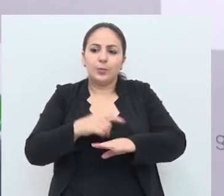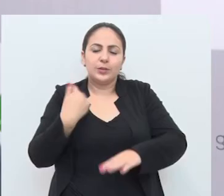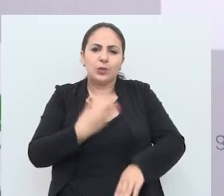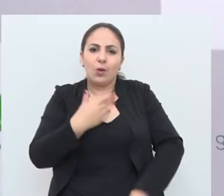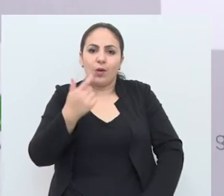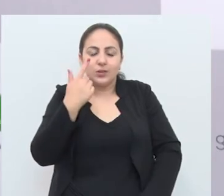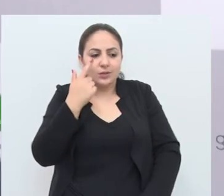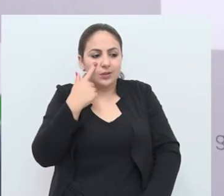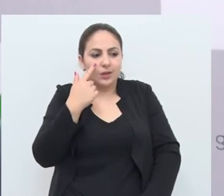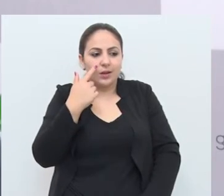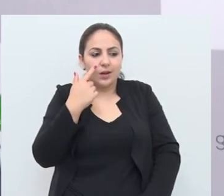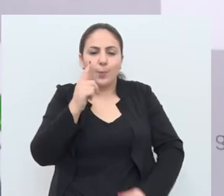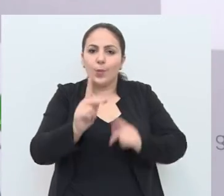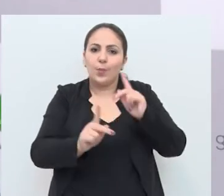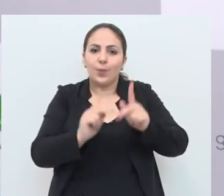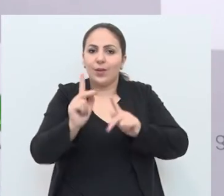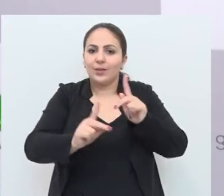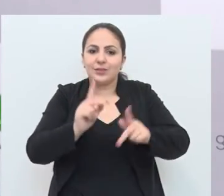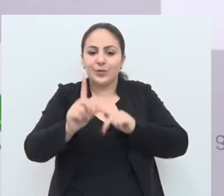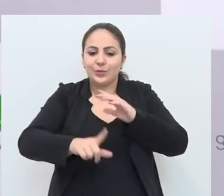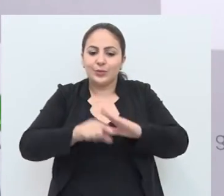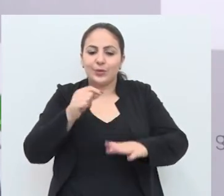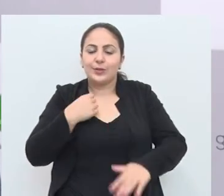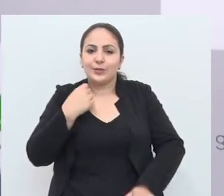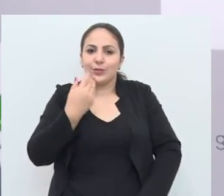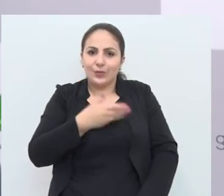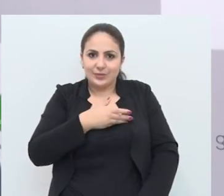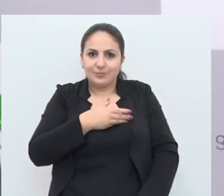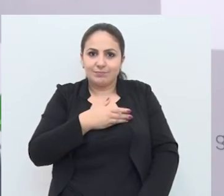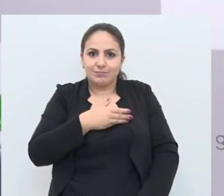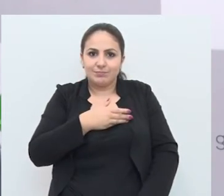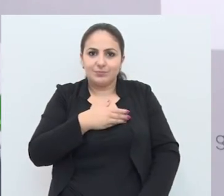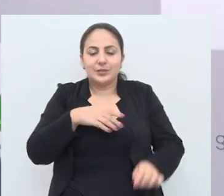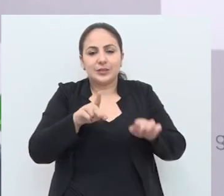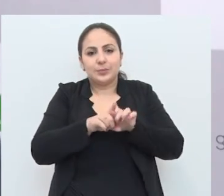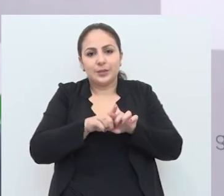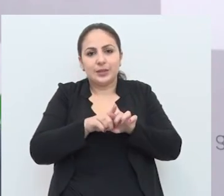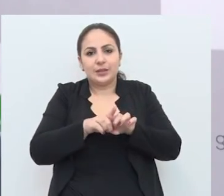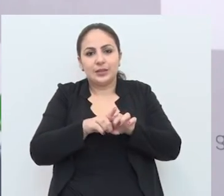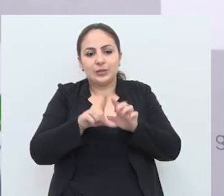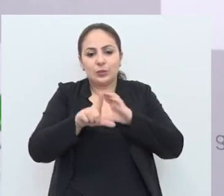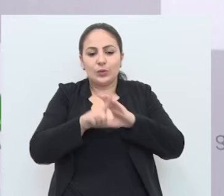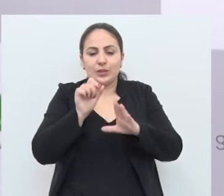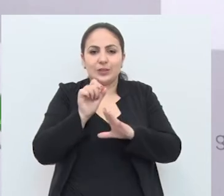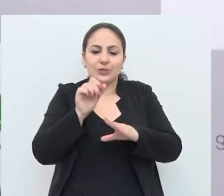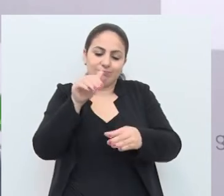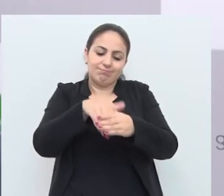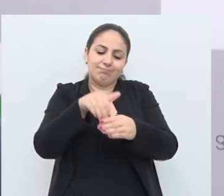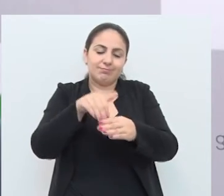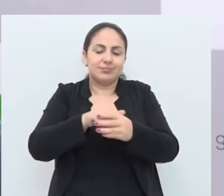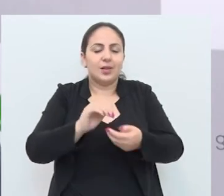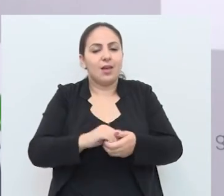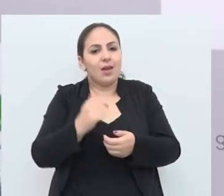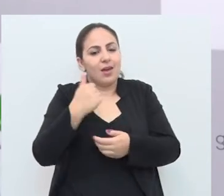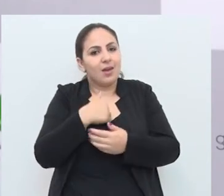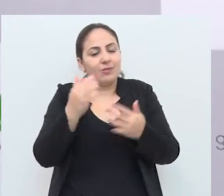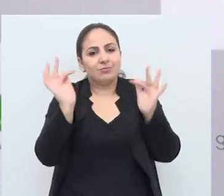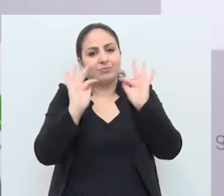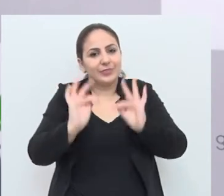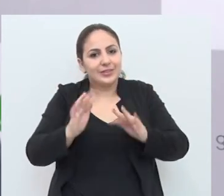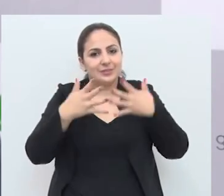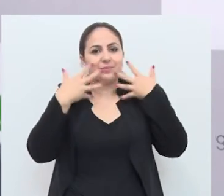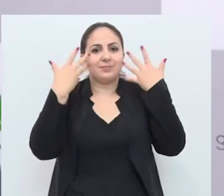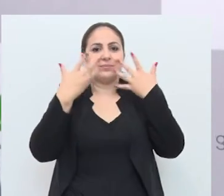submete o crivo da população, é sabatinado e é agraciado nas urnas. Então, eu estou muito